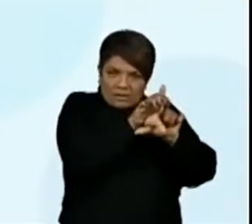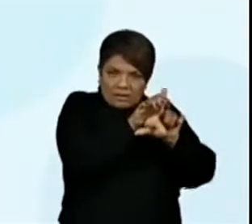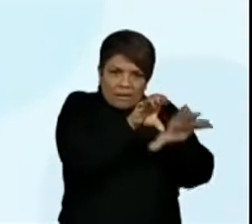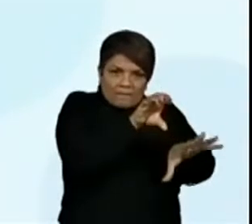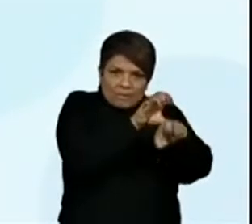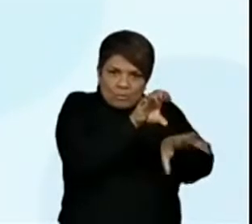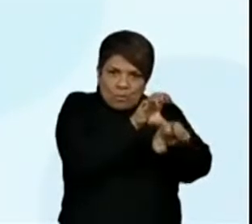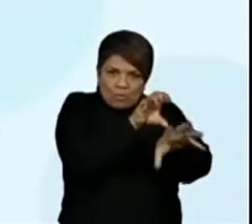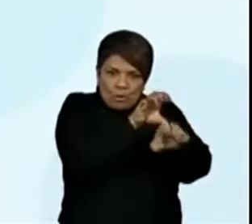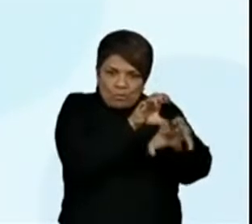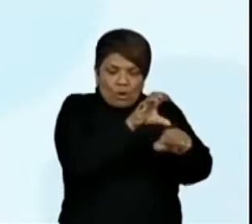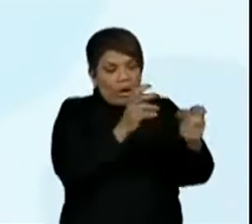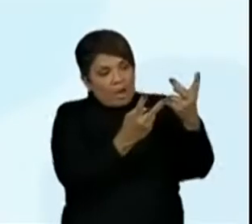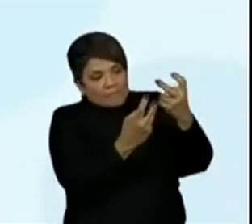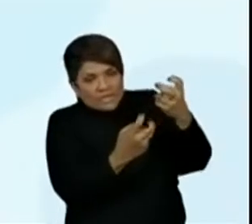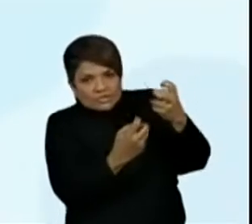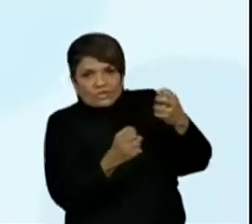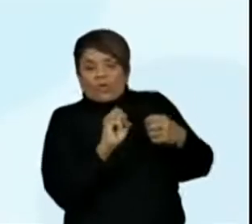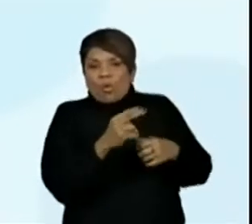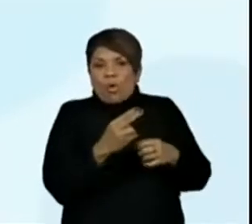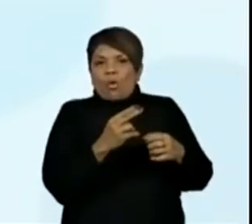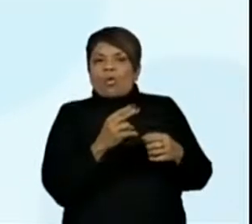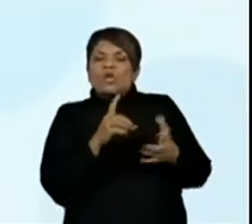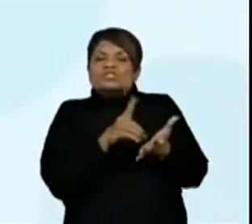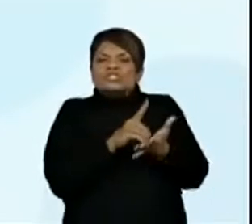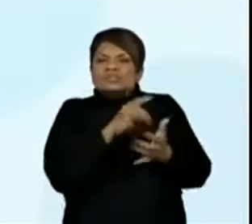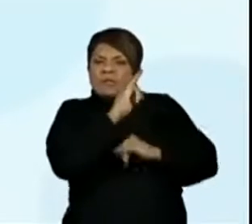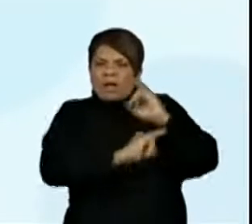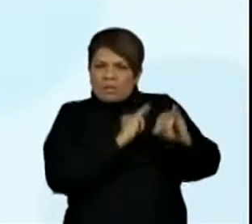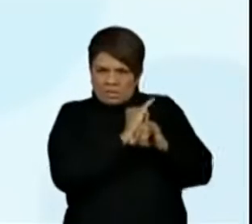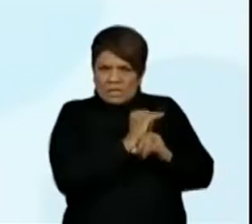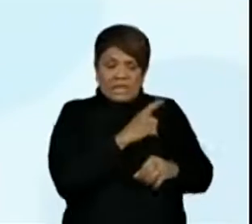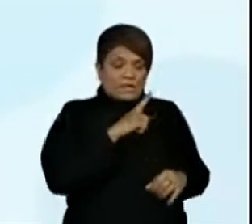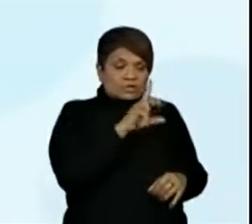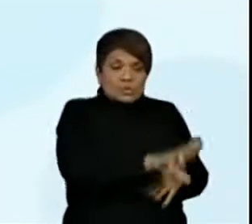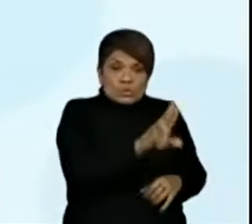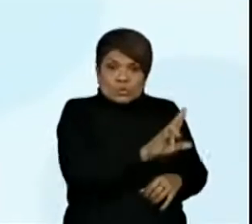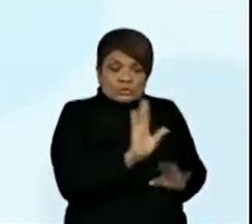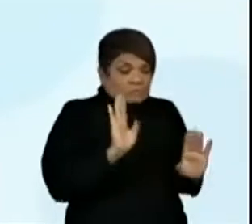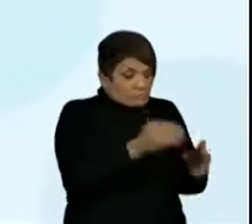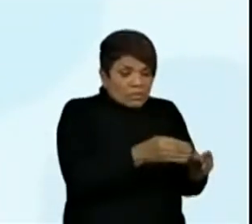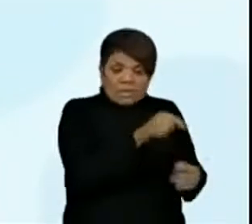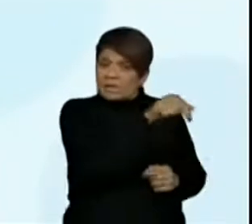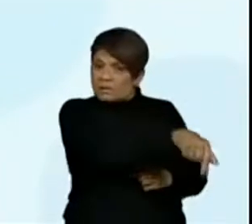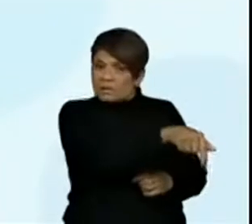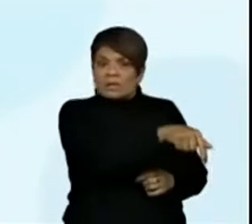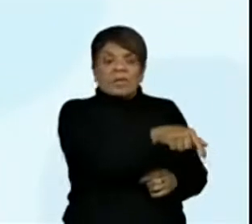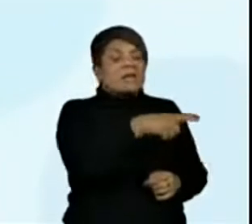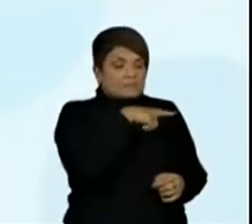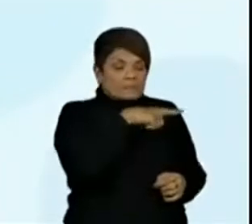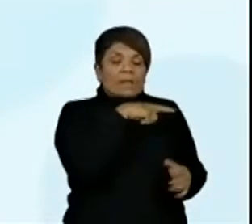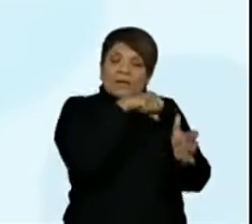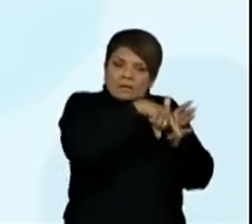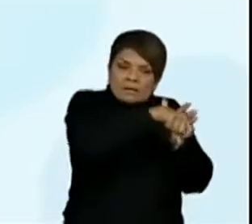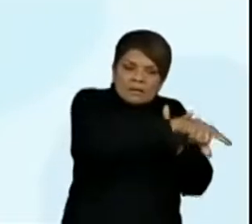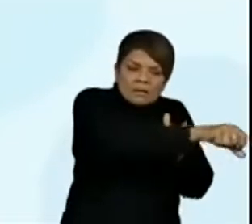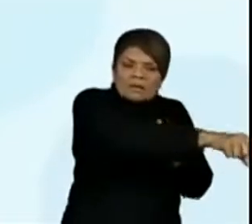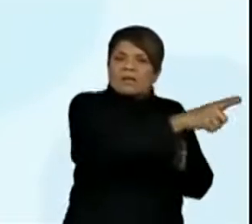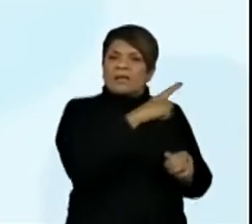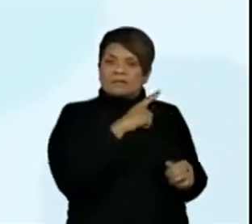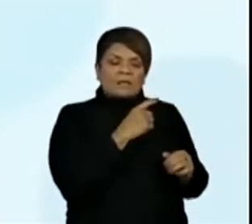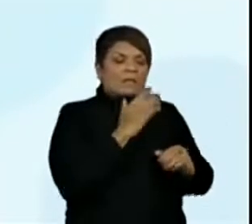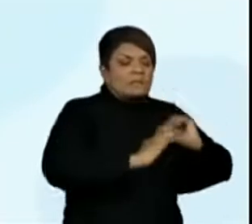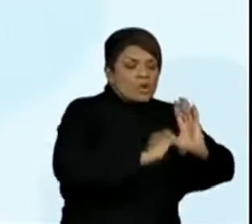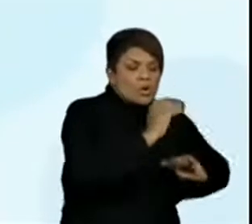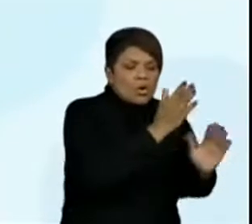a aplicativos ou plataformas digitais para fins específicos em uma cultura ou sistema de